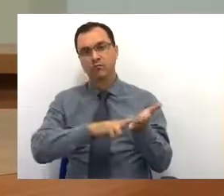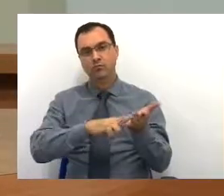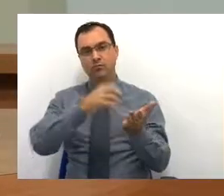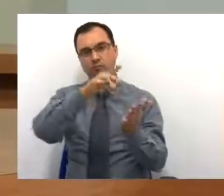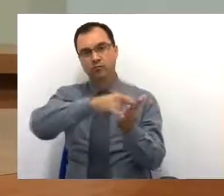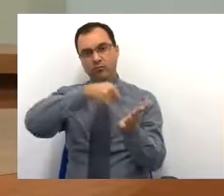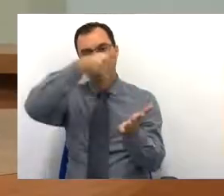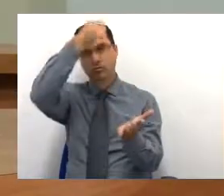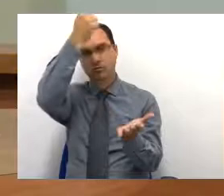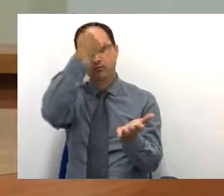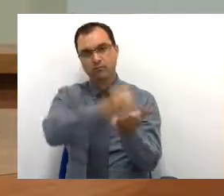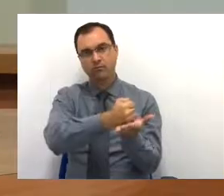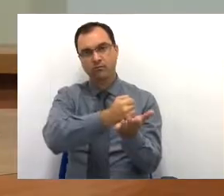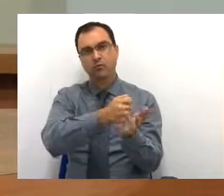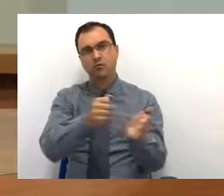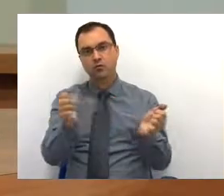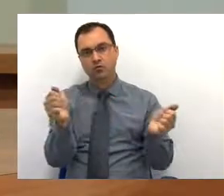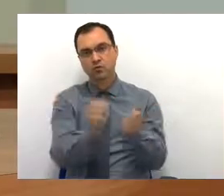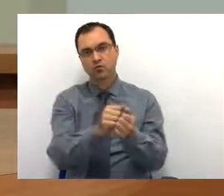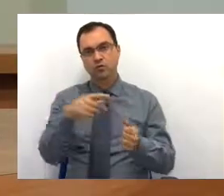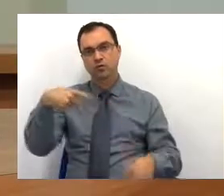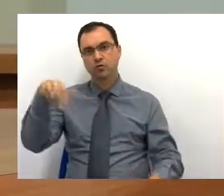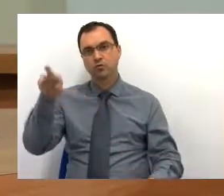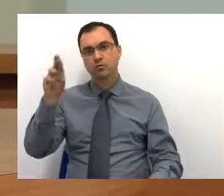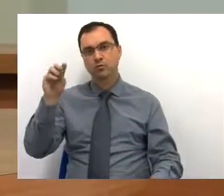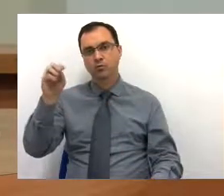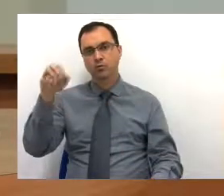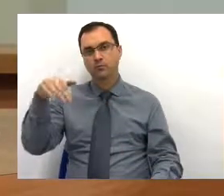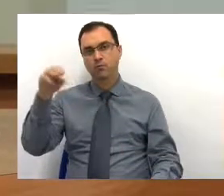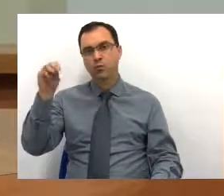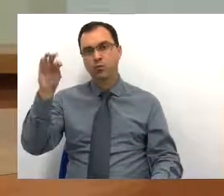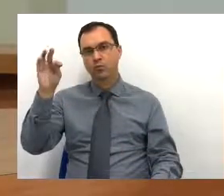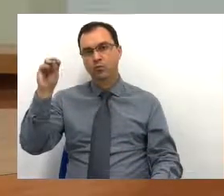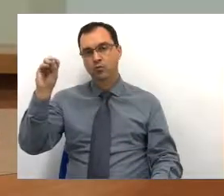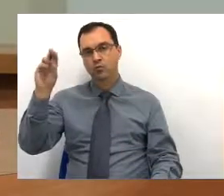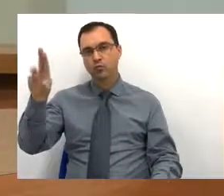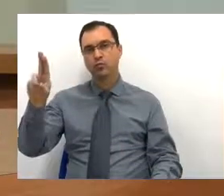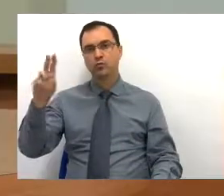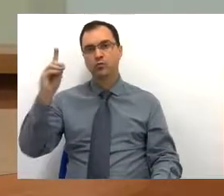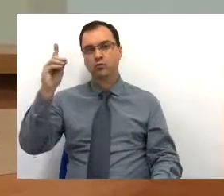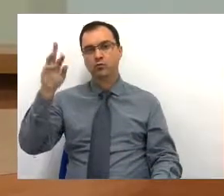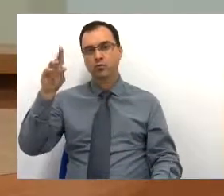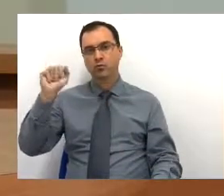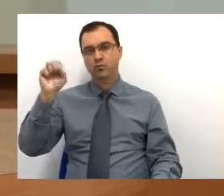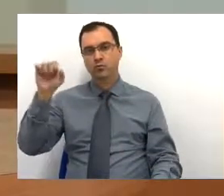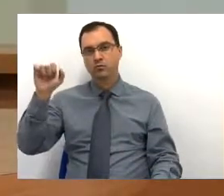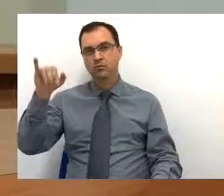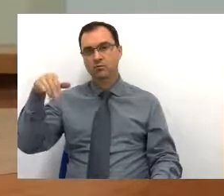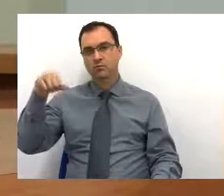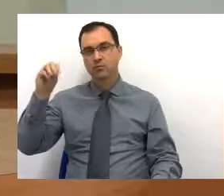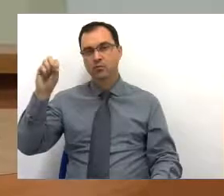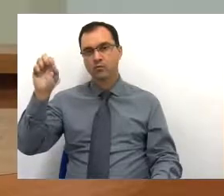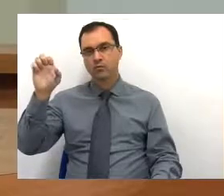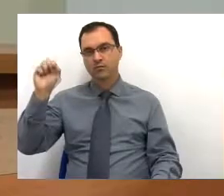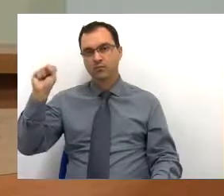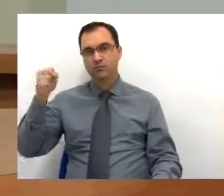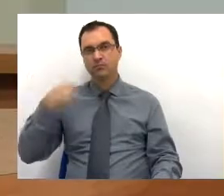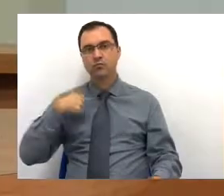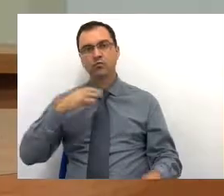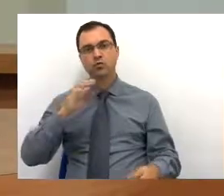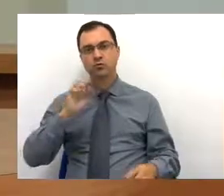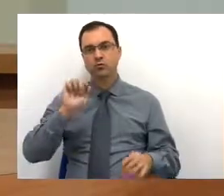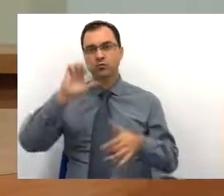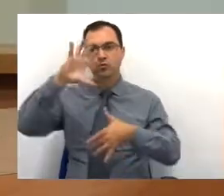protocolei com o promotor doutor Fernando Henrique de Frente Simões, para que fosse implantado em todo o